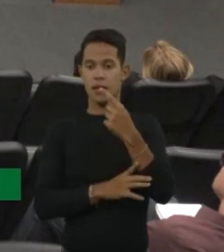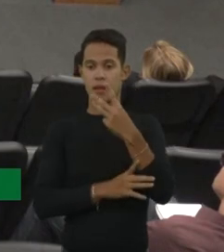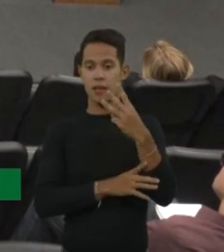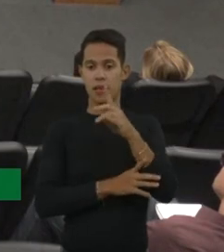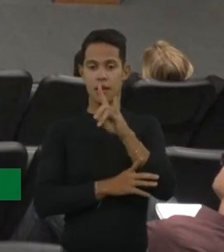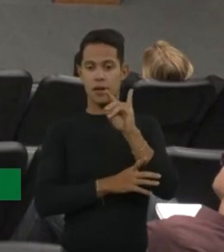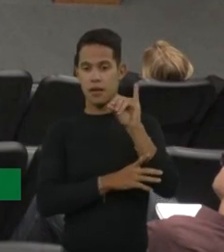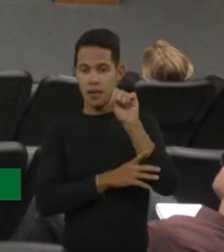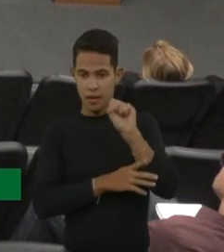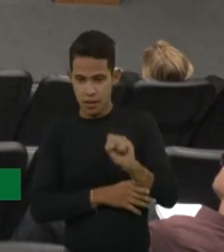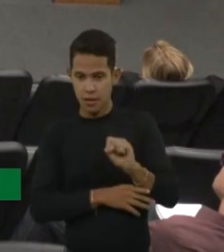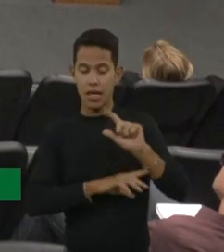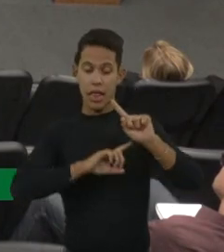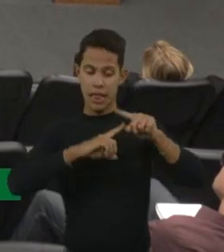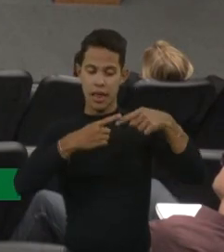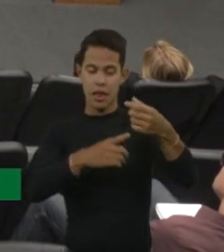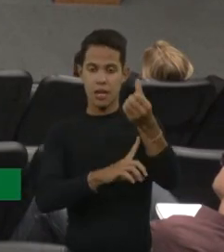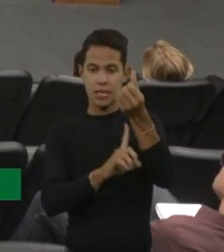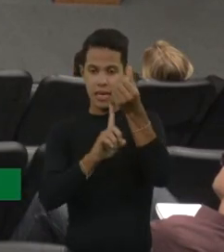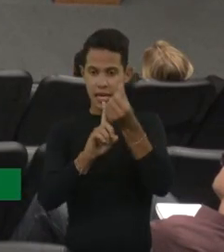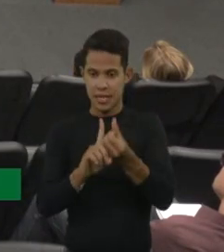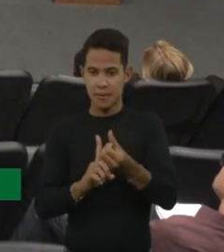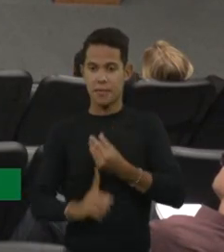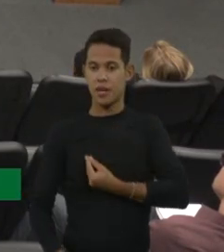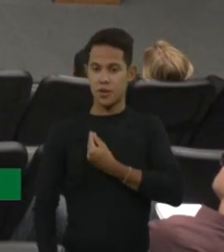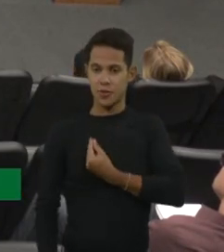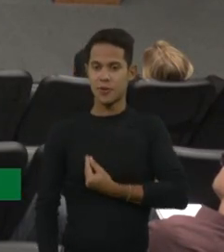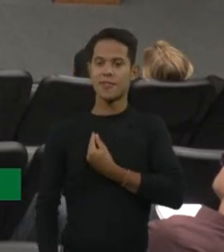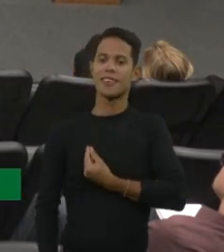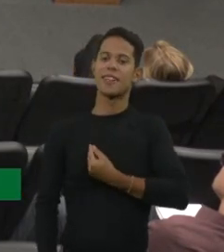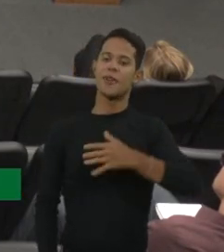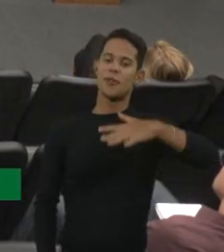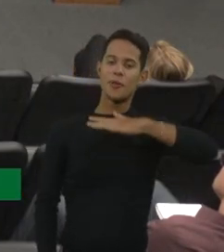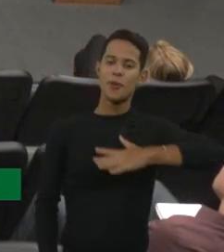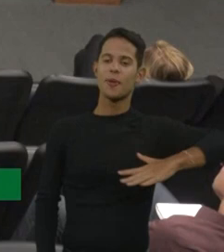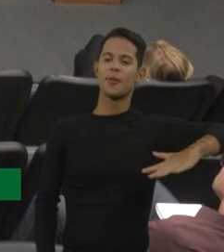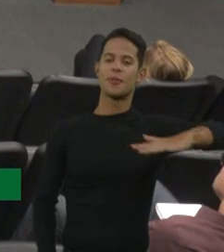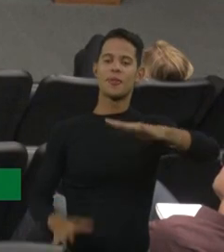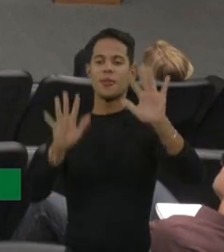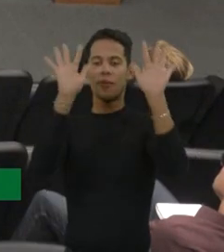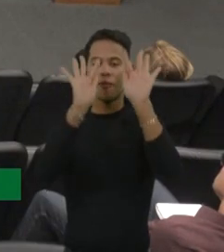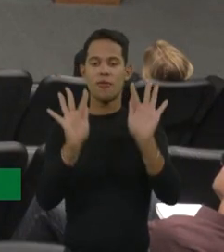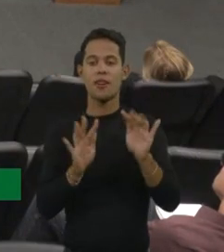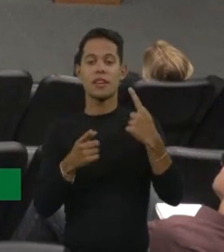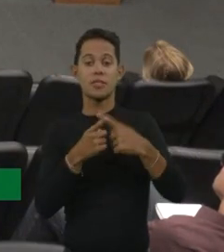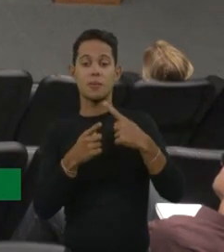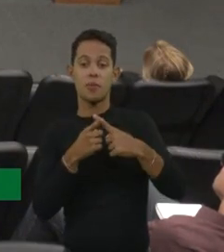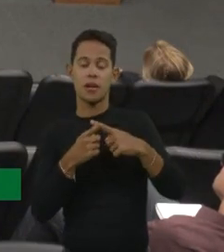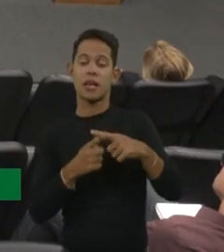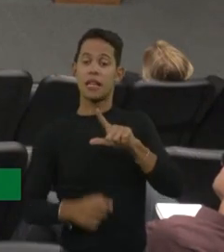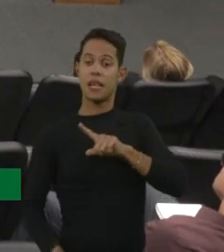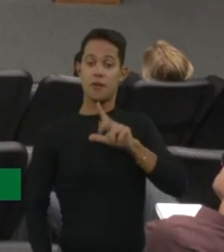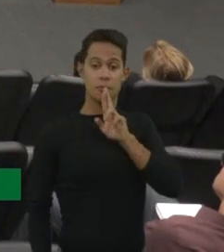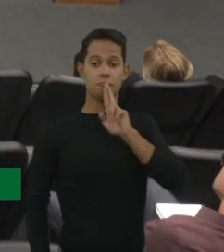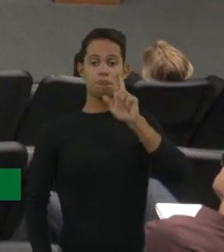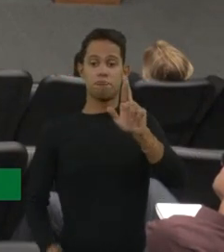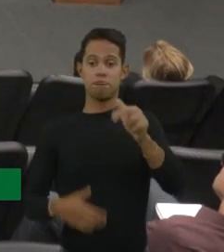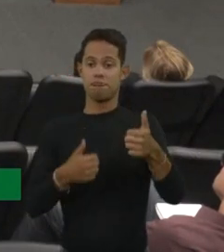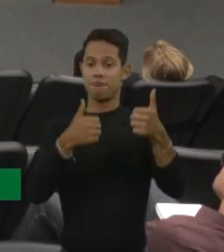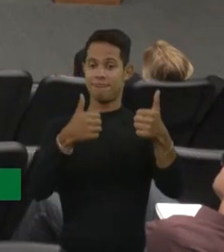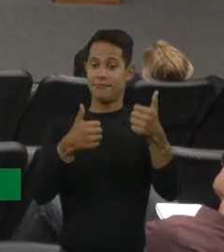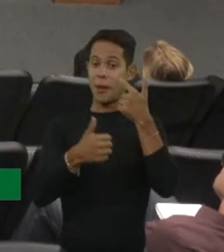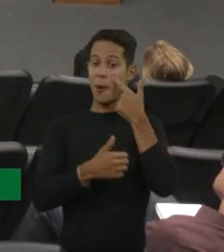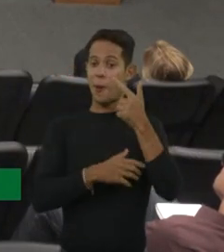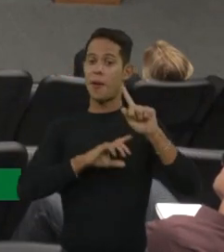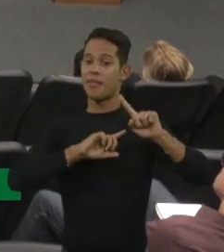do, né, com seis meses de vida, a gente estava bem felizes, né, que ela teve uma resposta bastante boa, aqui era depois do